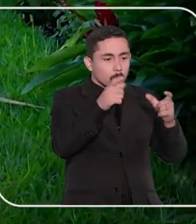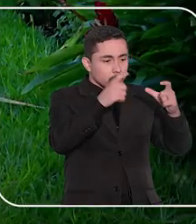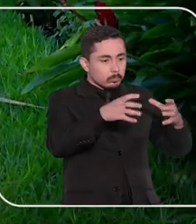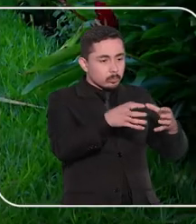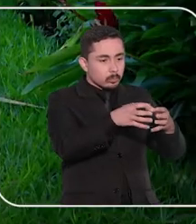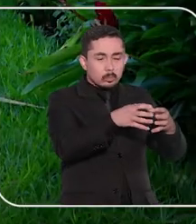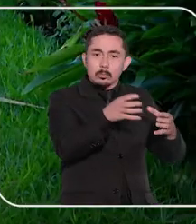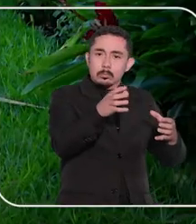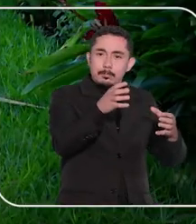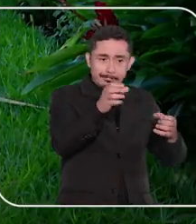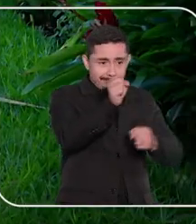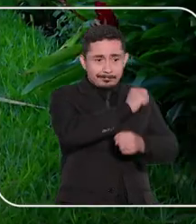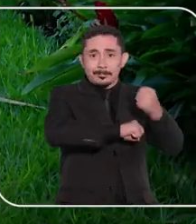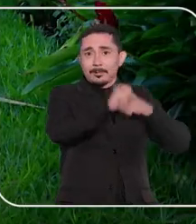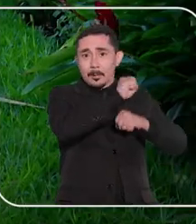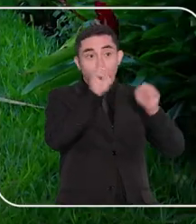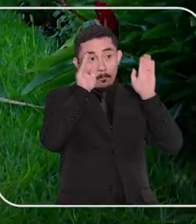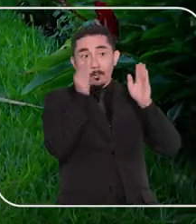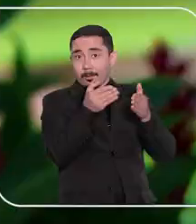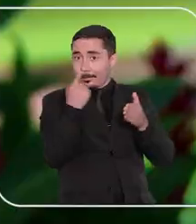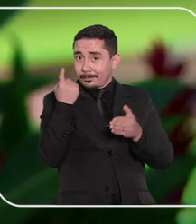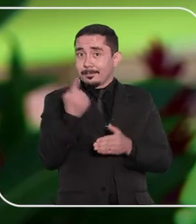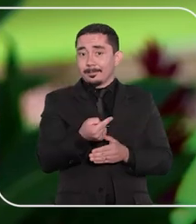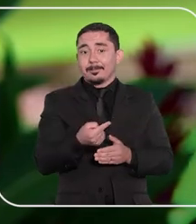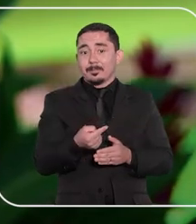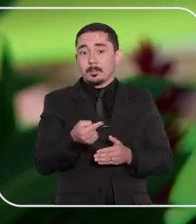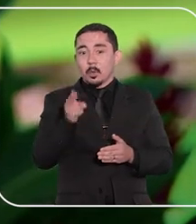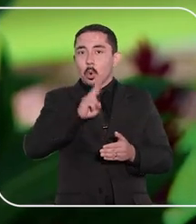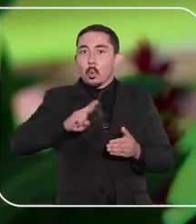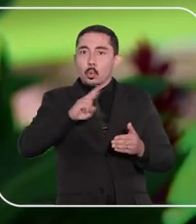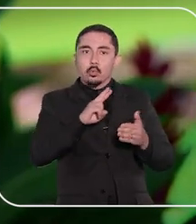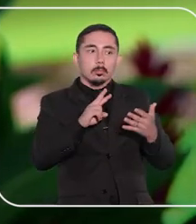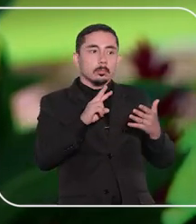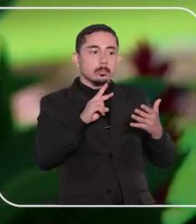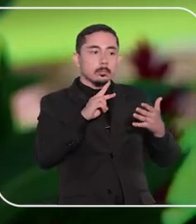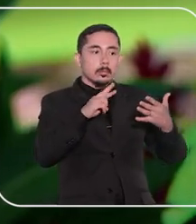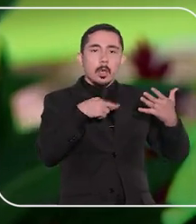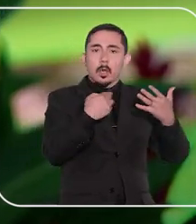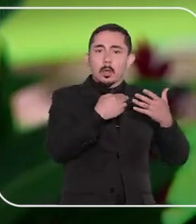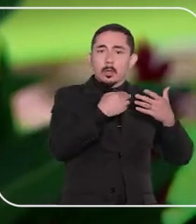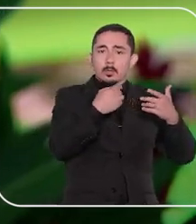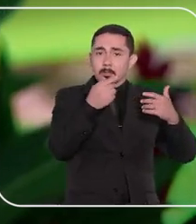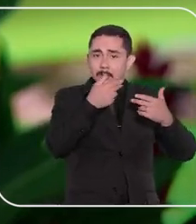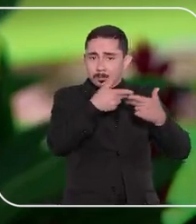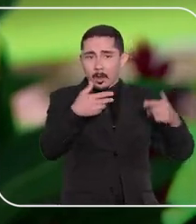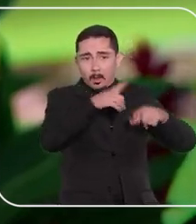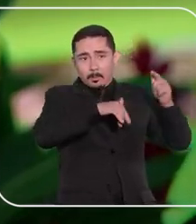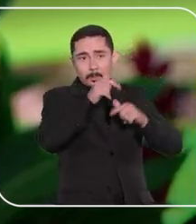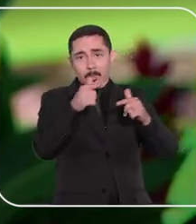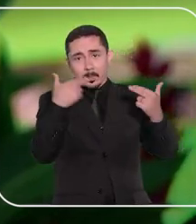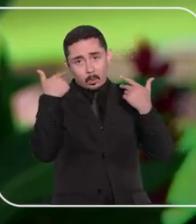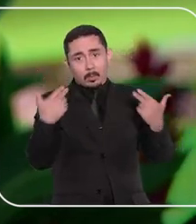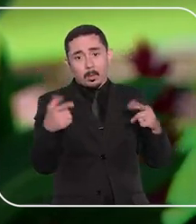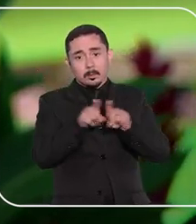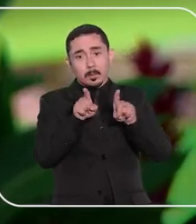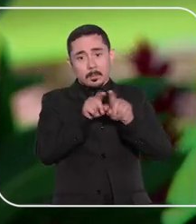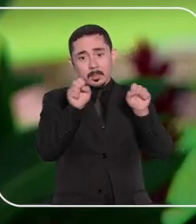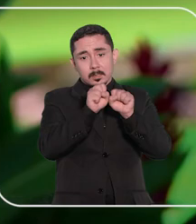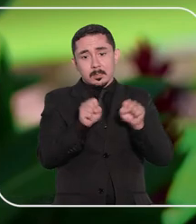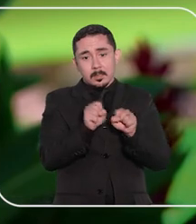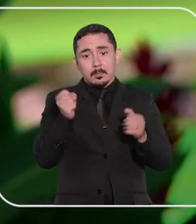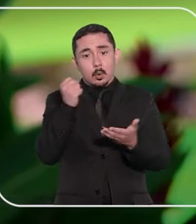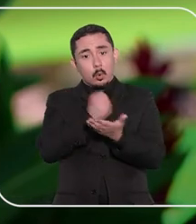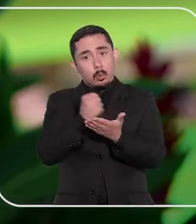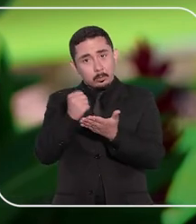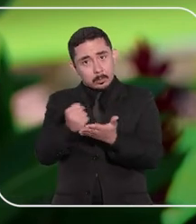sustentabilidade com essa finalidade o uso consciente dos recursos naturais e um olhar sistêmico para a